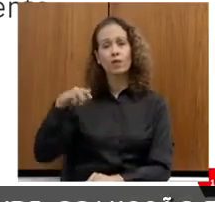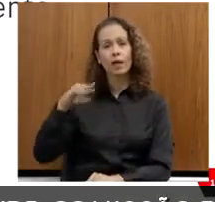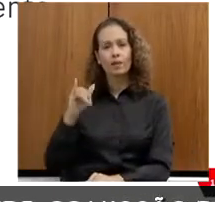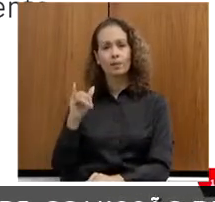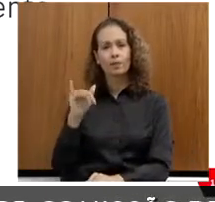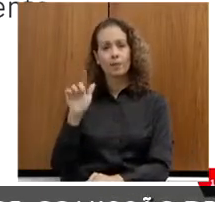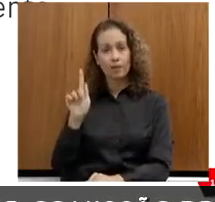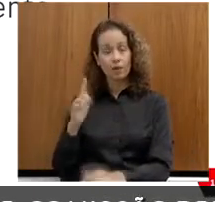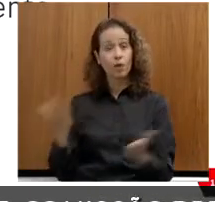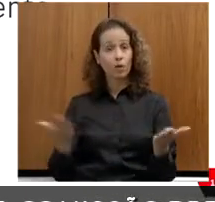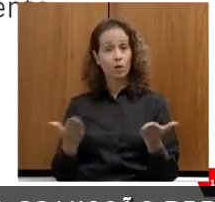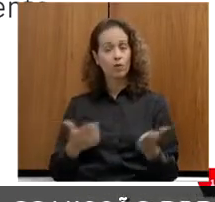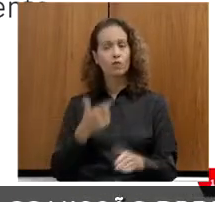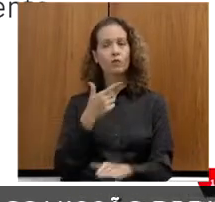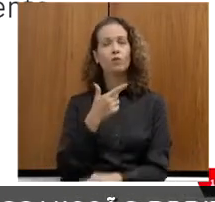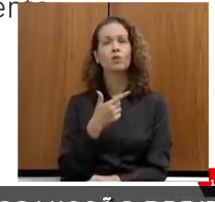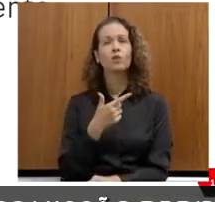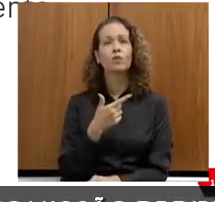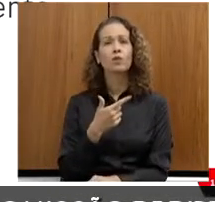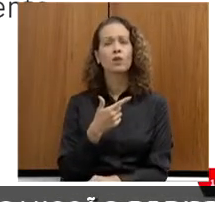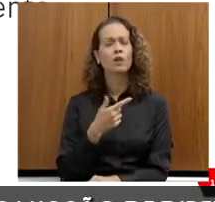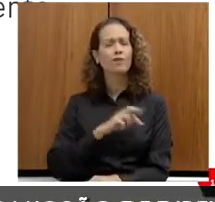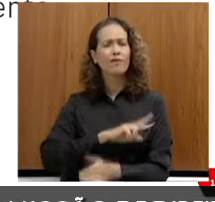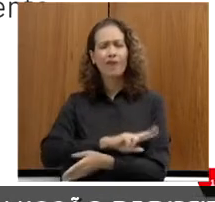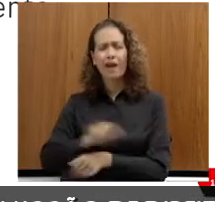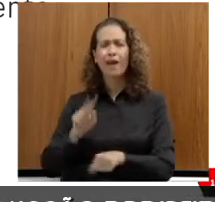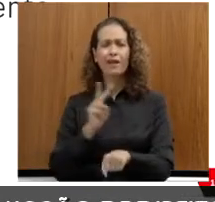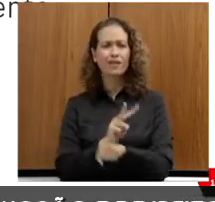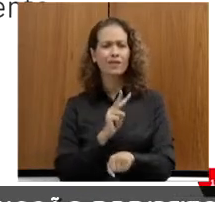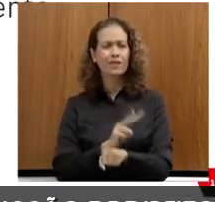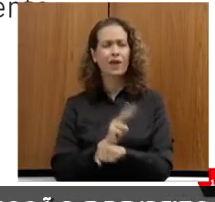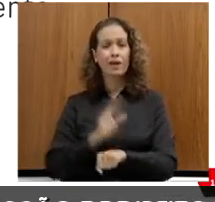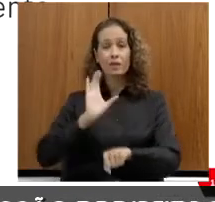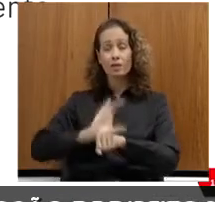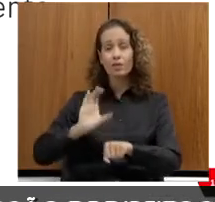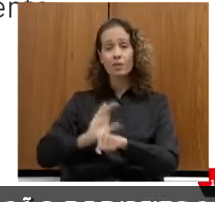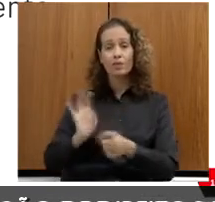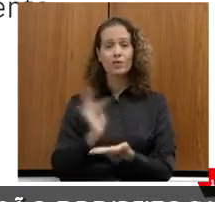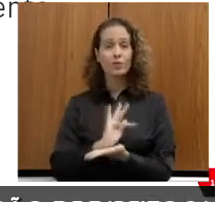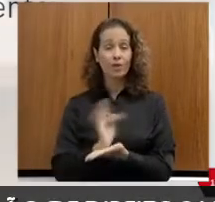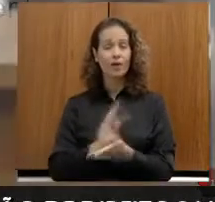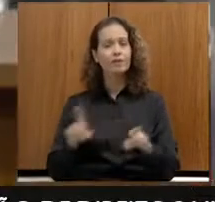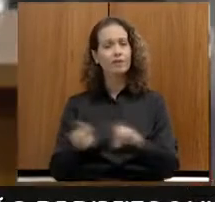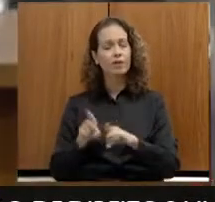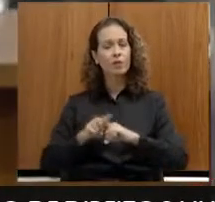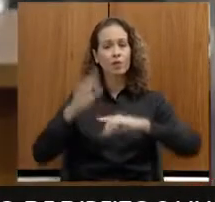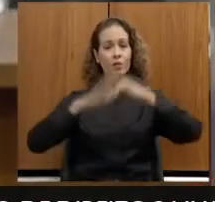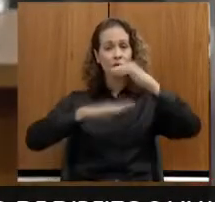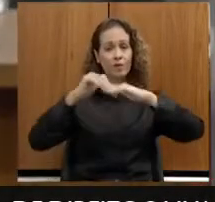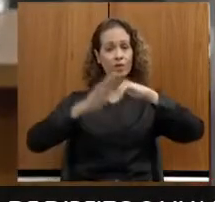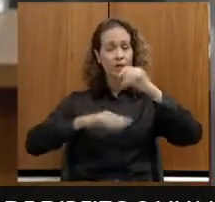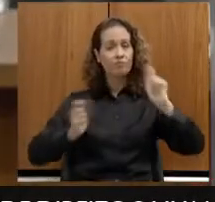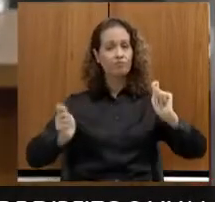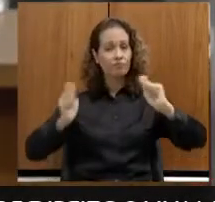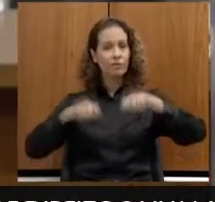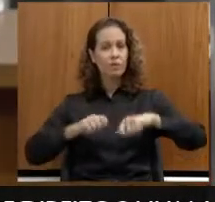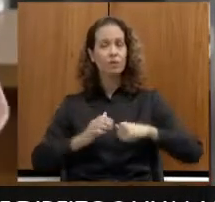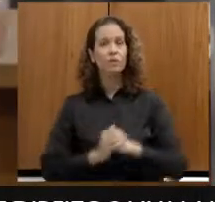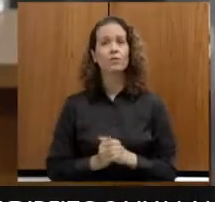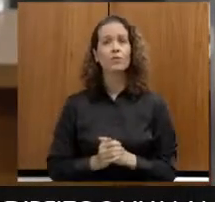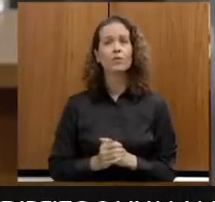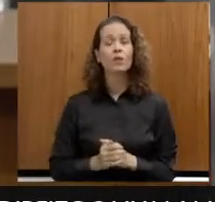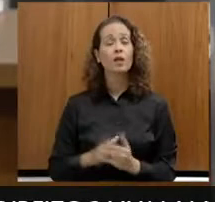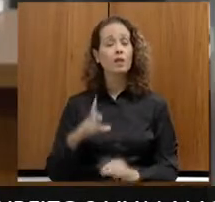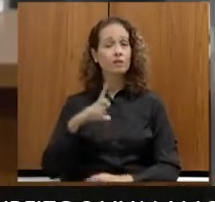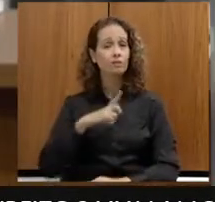oferecendo 1.461 vagas em cursos técnicos e profissionalizantes, com 4 milhões de orçamento, que